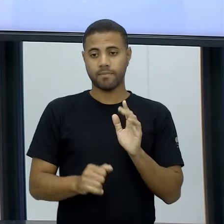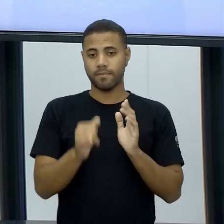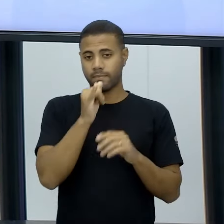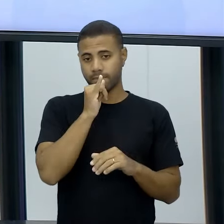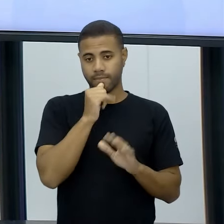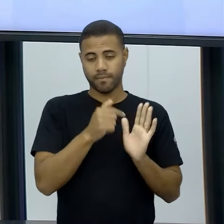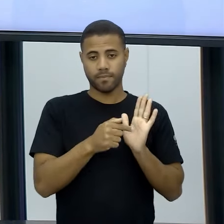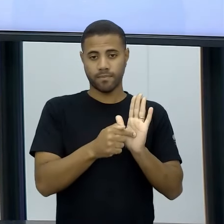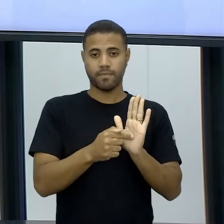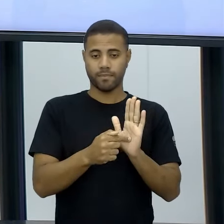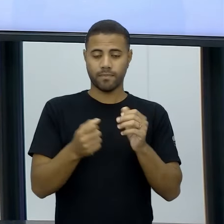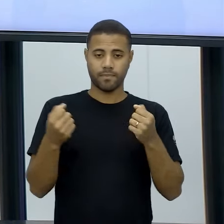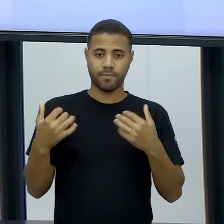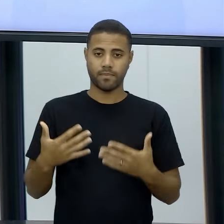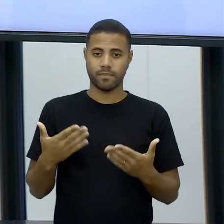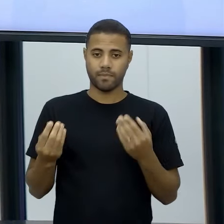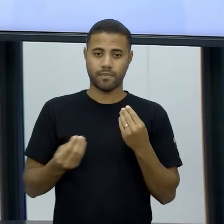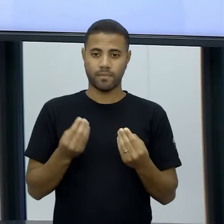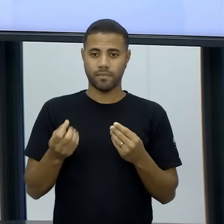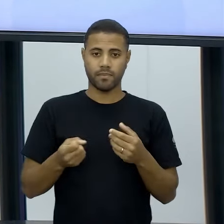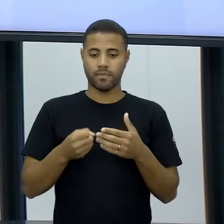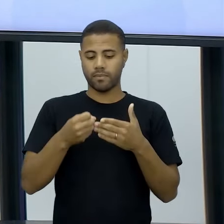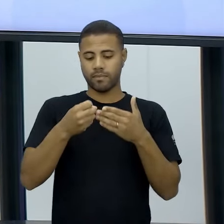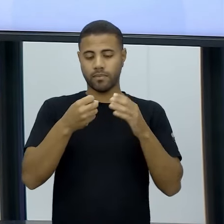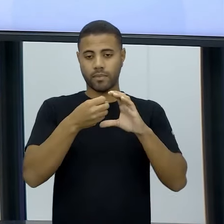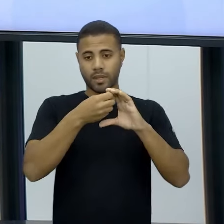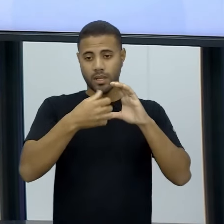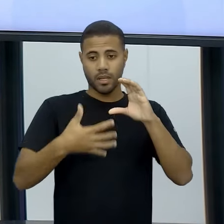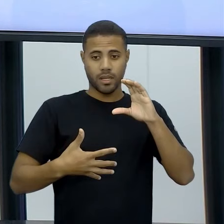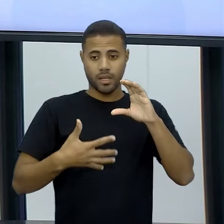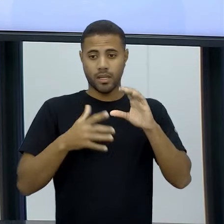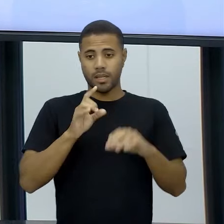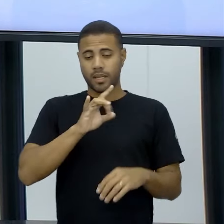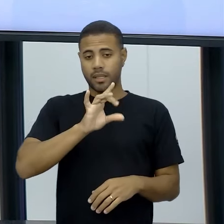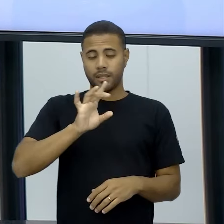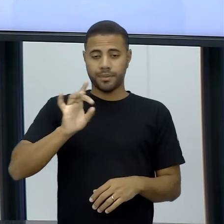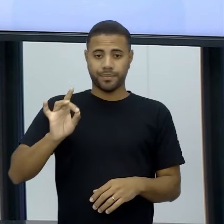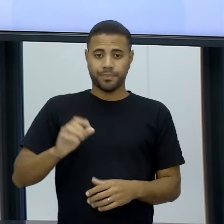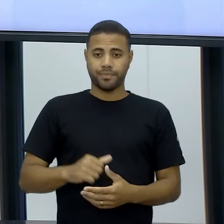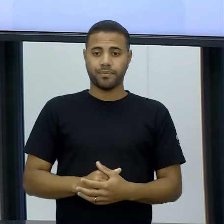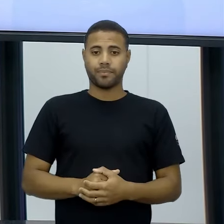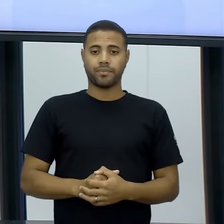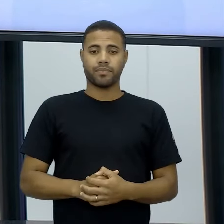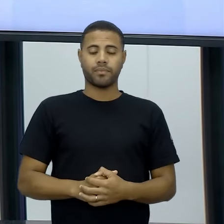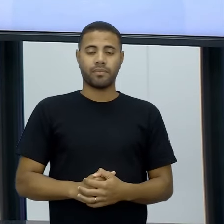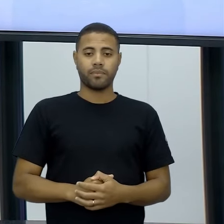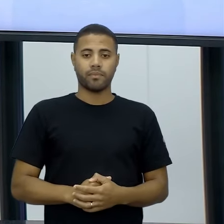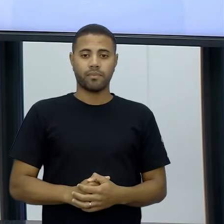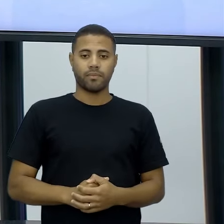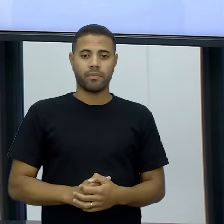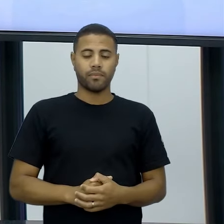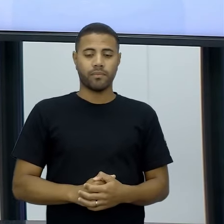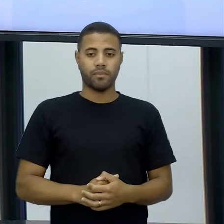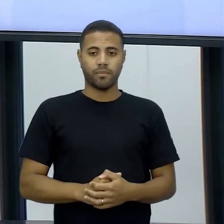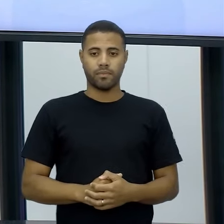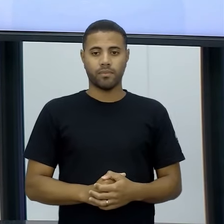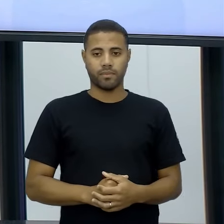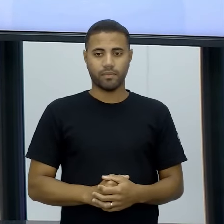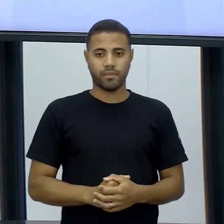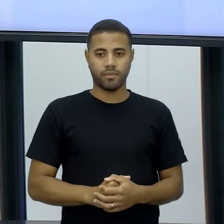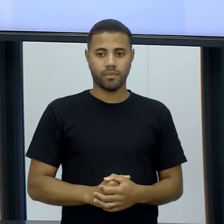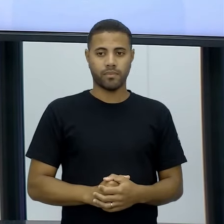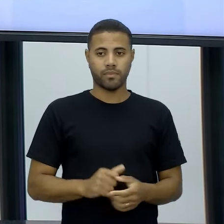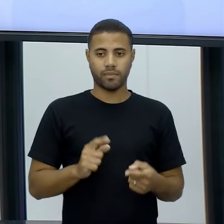nós temos aí, então? A descrição de cada coisa, tudo bem? O tamanho ideal para a amostra, a gente chamou de